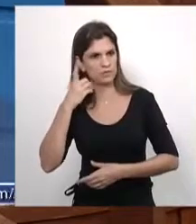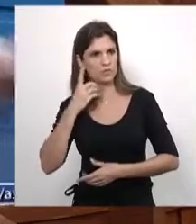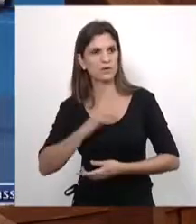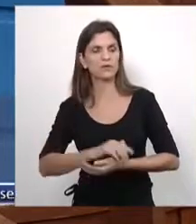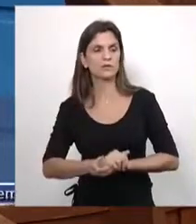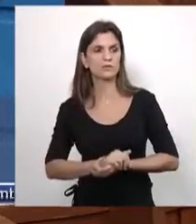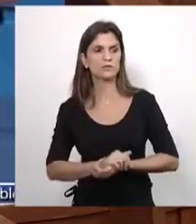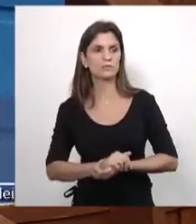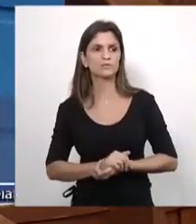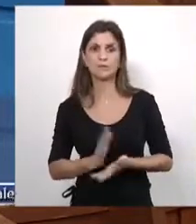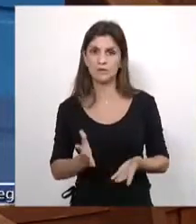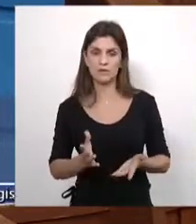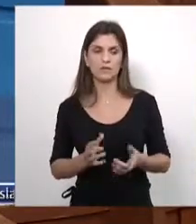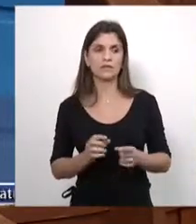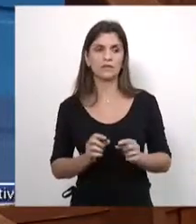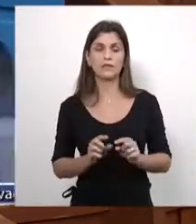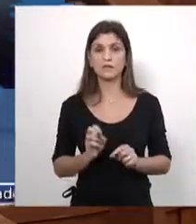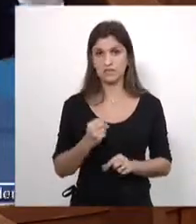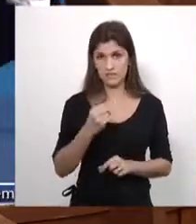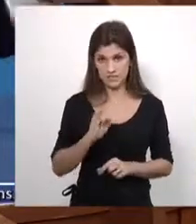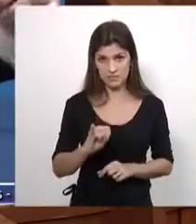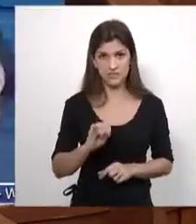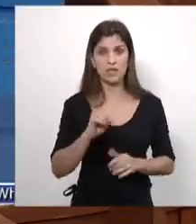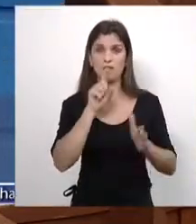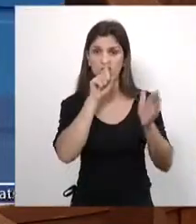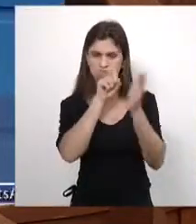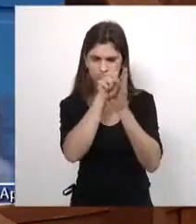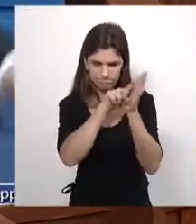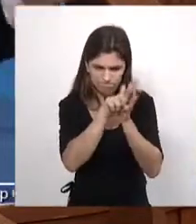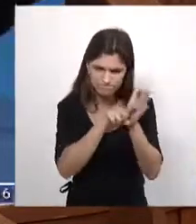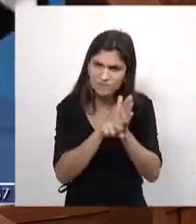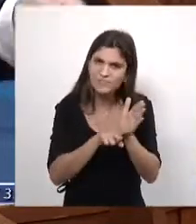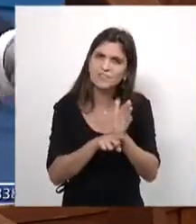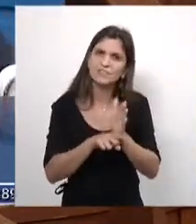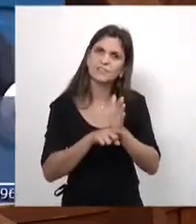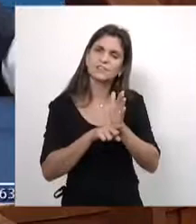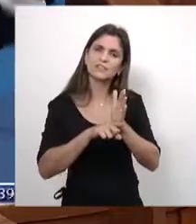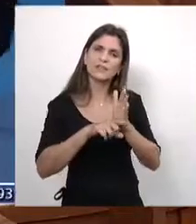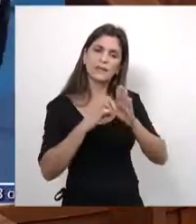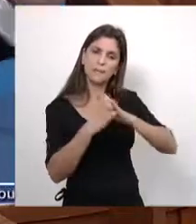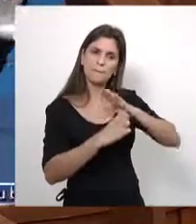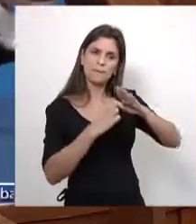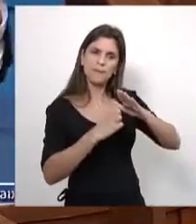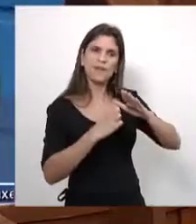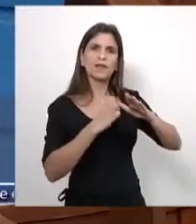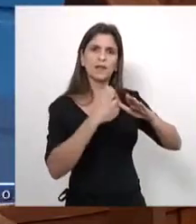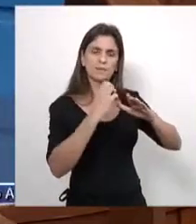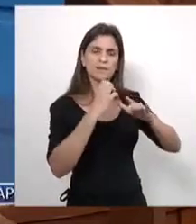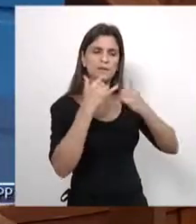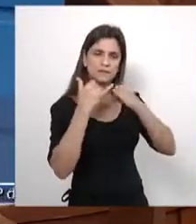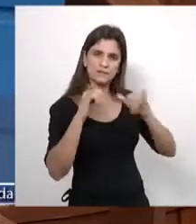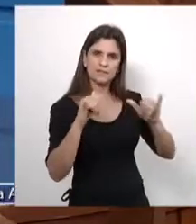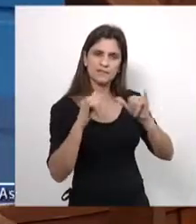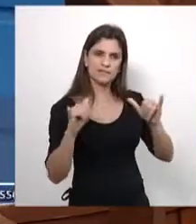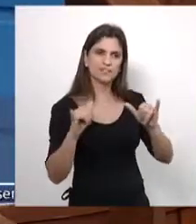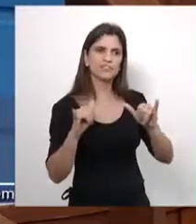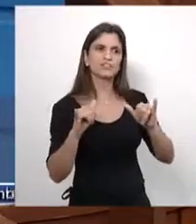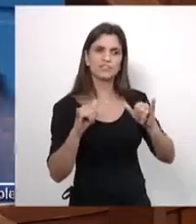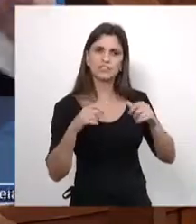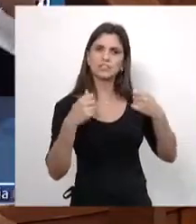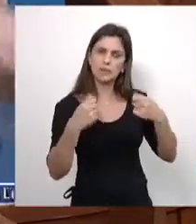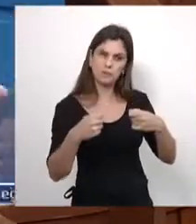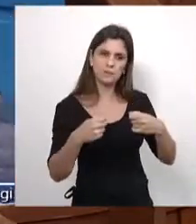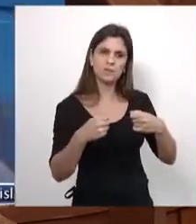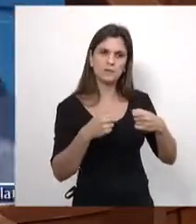deputado Zé Teixeira. Se for feita uma investigação, a energia está sendo ocupada, vamos abrir uma CPI e vamos fazer a população do Mato Grosso ser